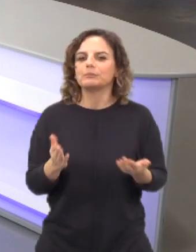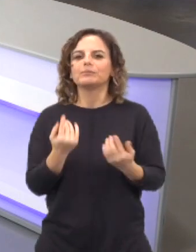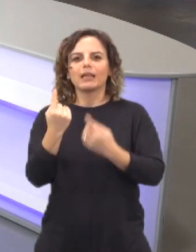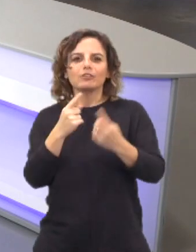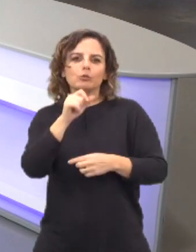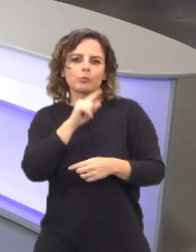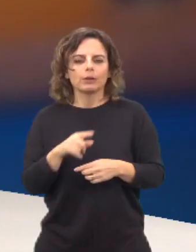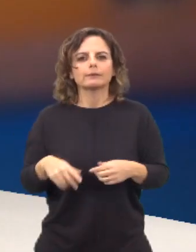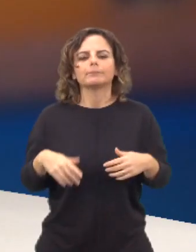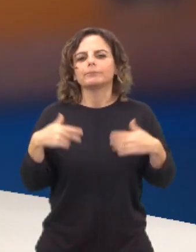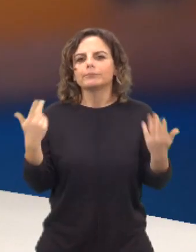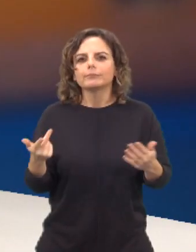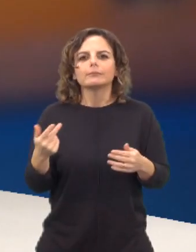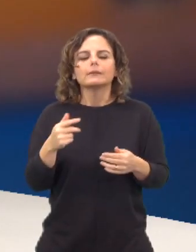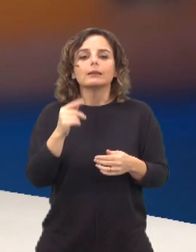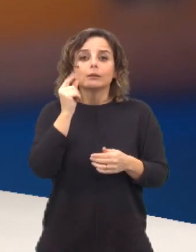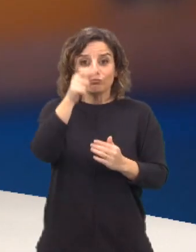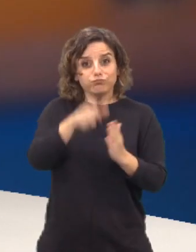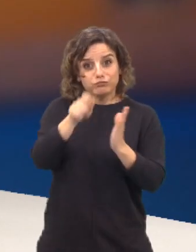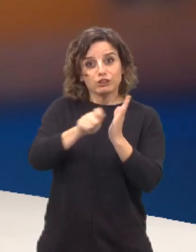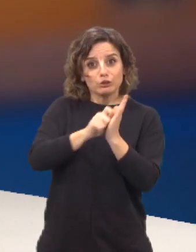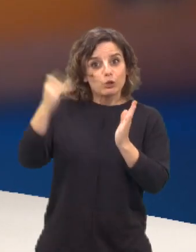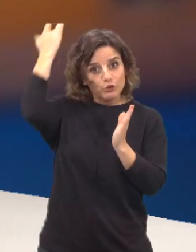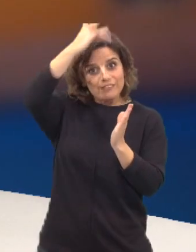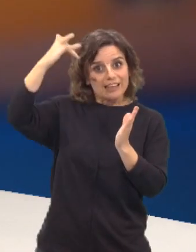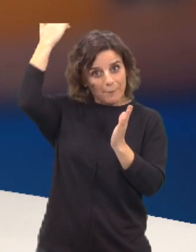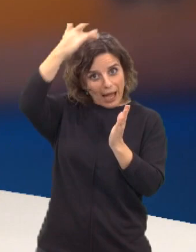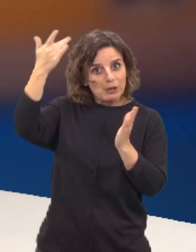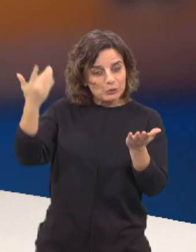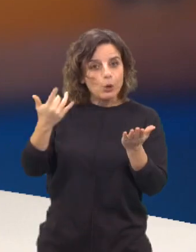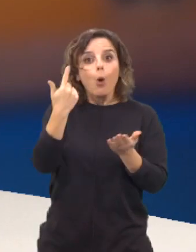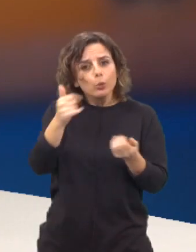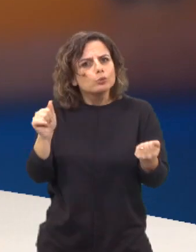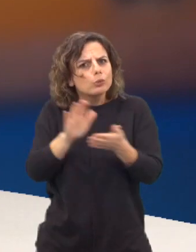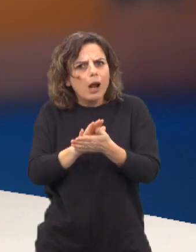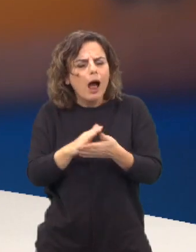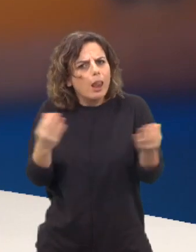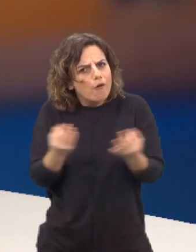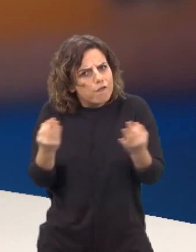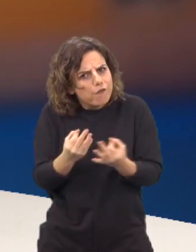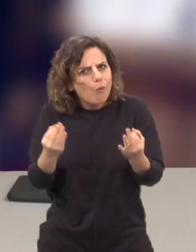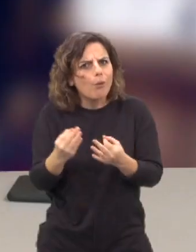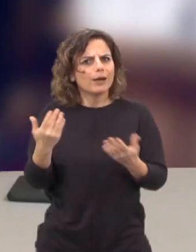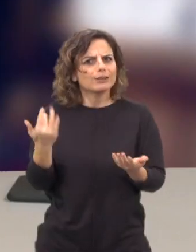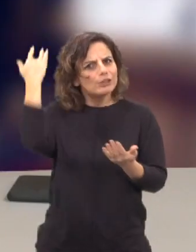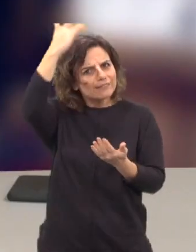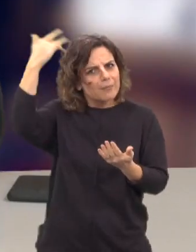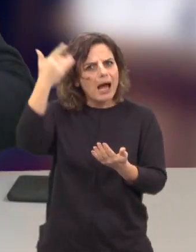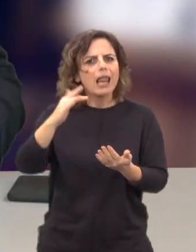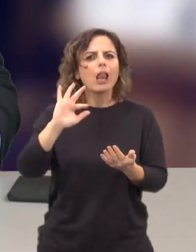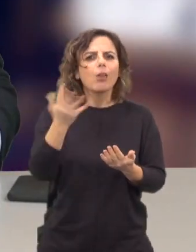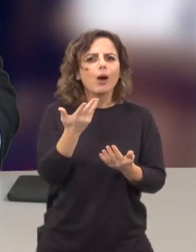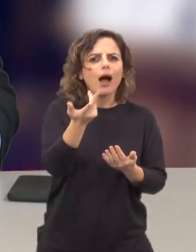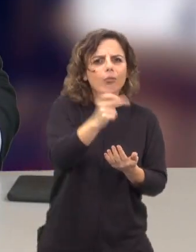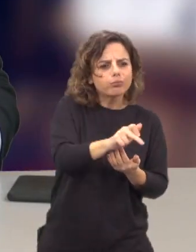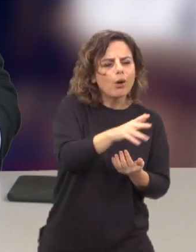podemos ocupá-nos no dia do centenário de José Saramago, um jornal que maioritariamente foi dedicado a José Saramago até o local onde ocorreu,